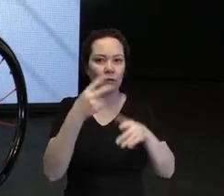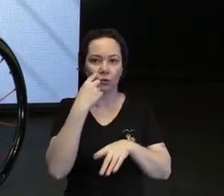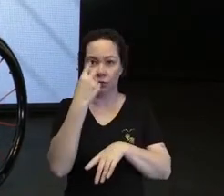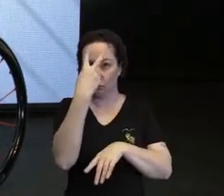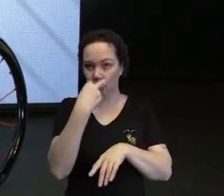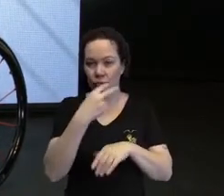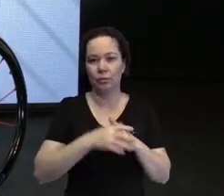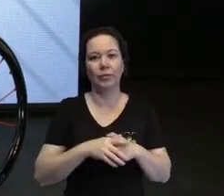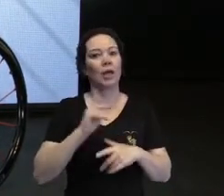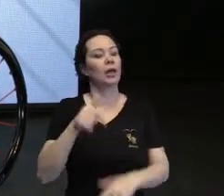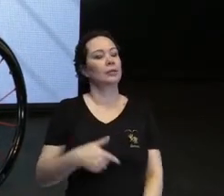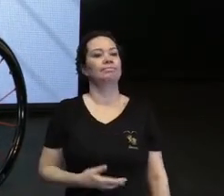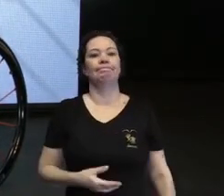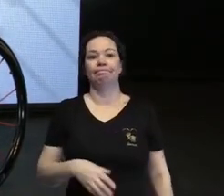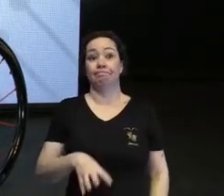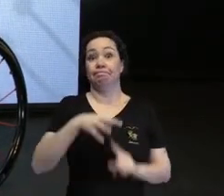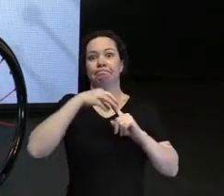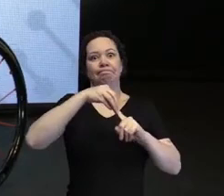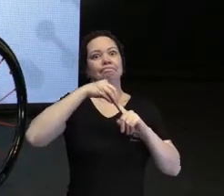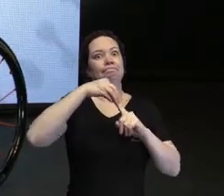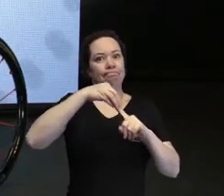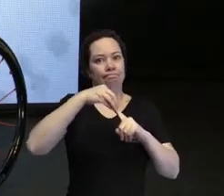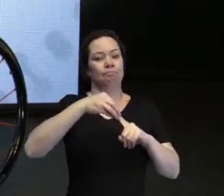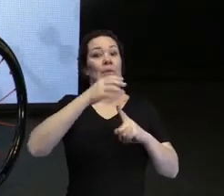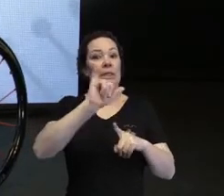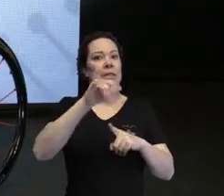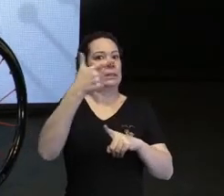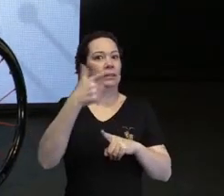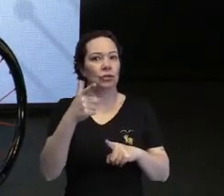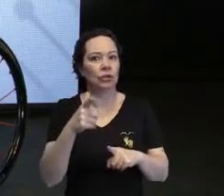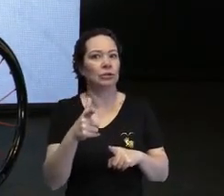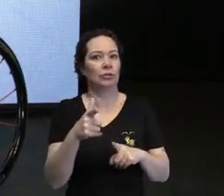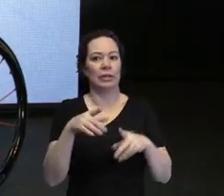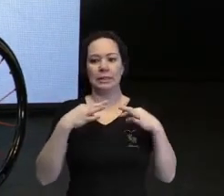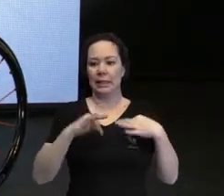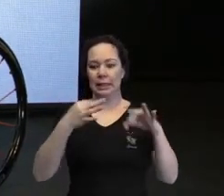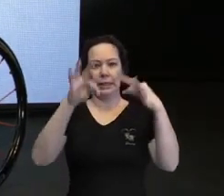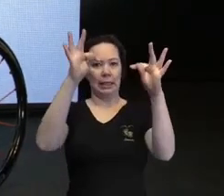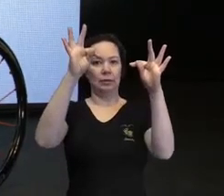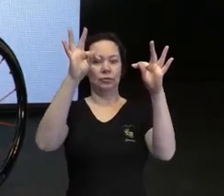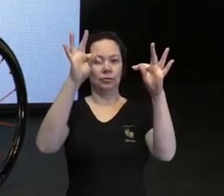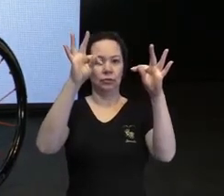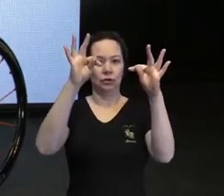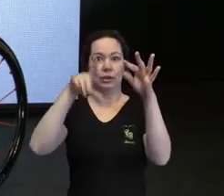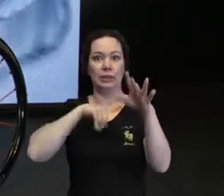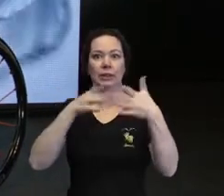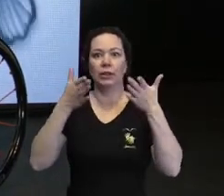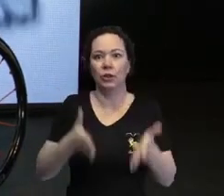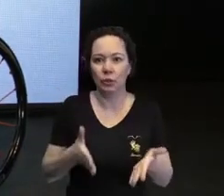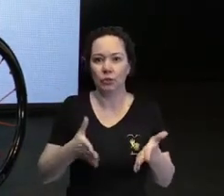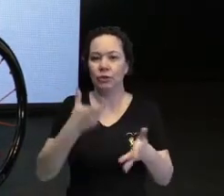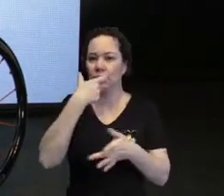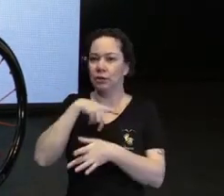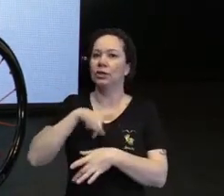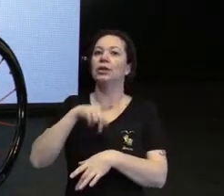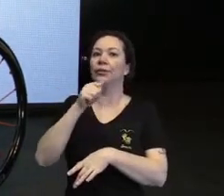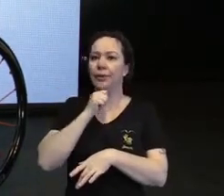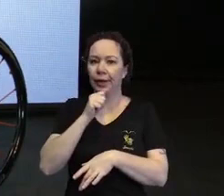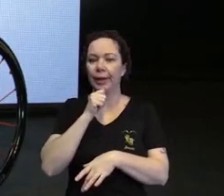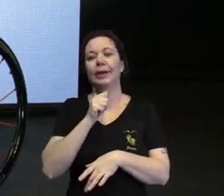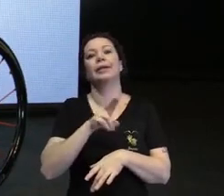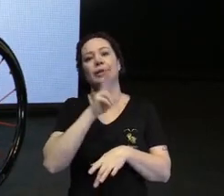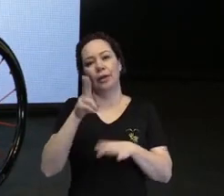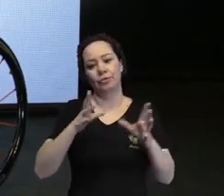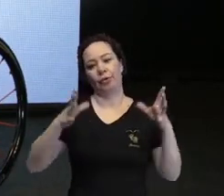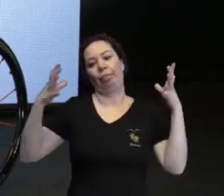É essencial. Como eu te disse, né? Se a gente não tivesse os recursos tecnológicos que a gente tem hoje, talvez eu ainda estivesse usando um rádio